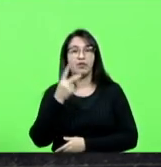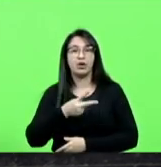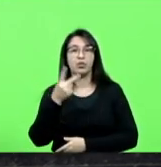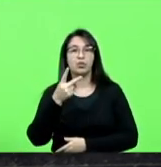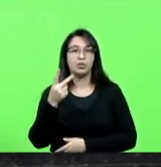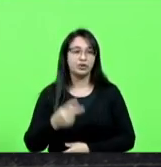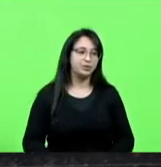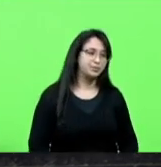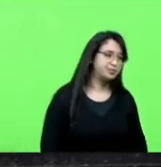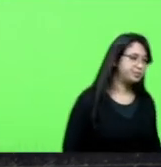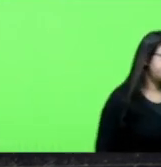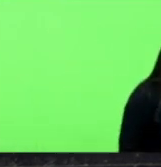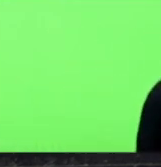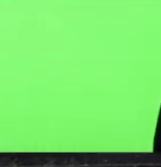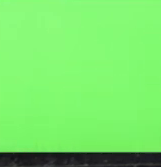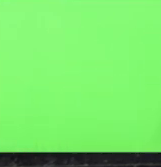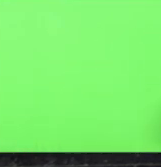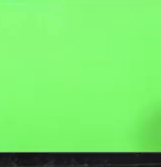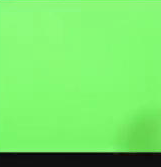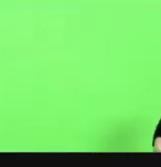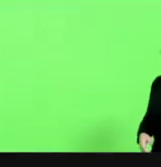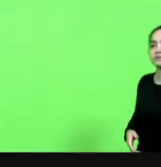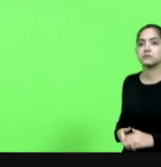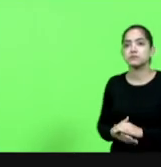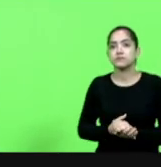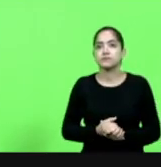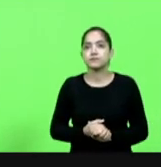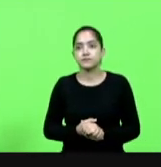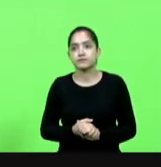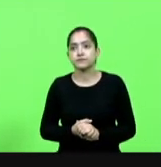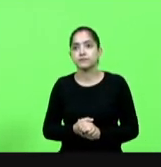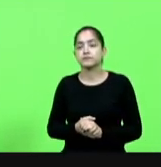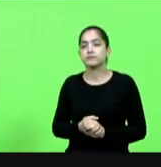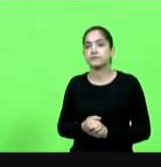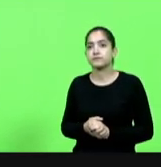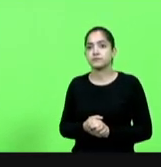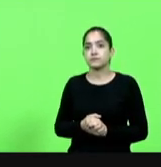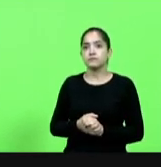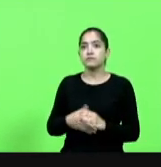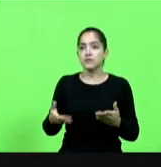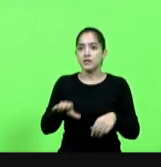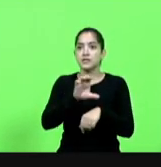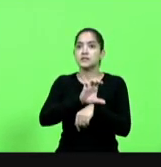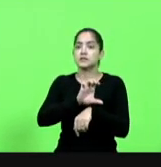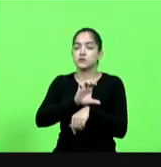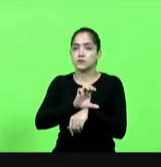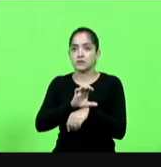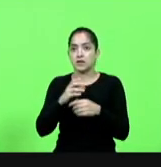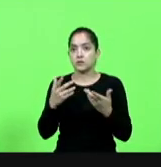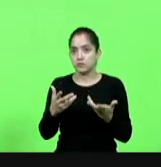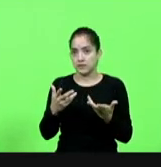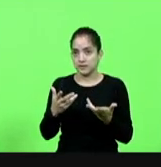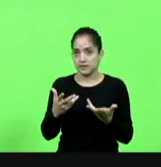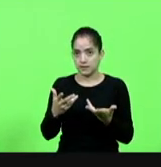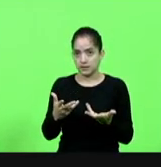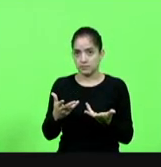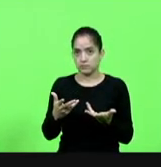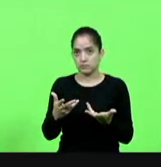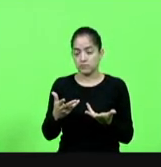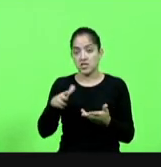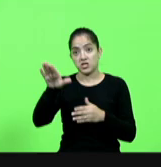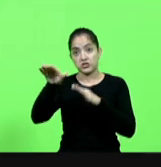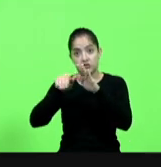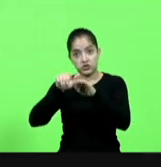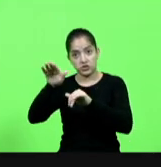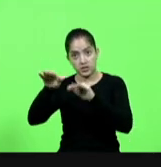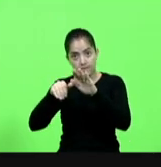é legítimo é um pleito legítimo se o estado tem a intenção de chamar